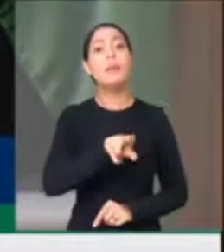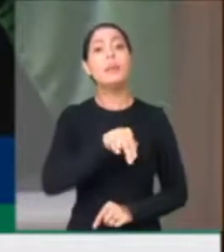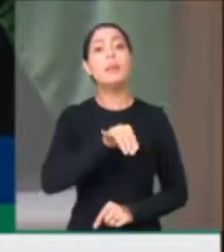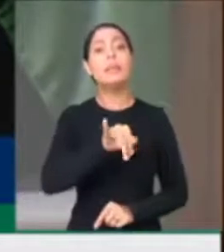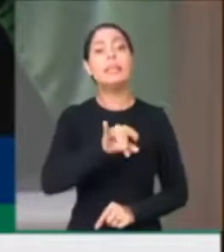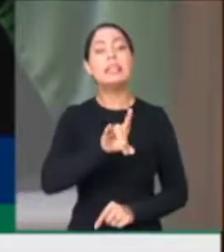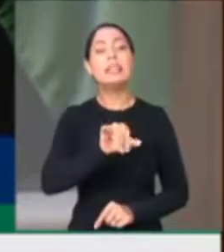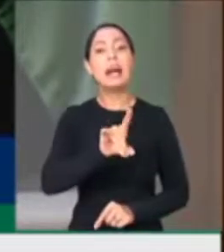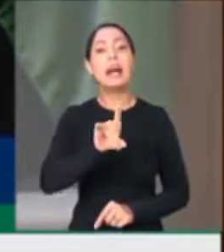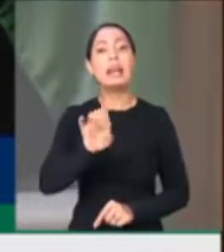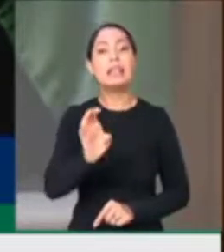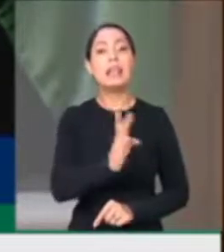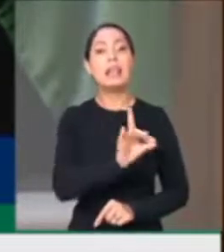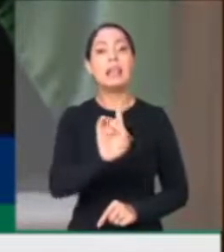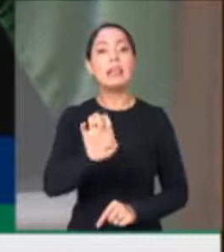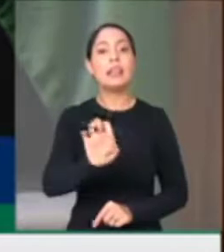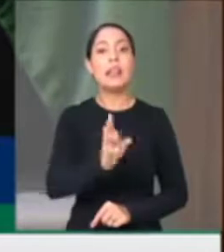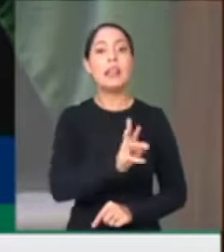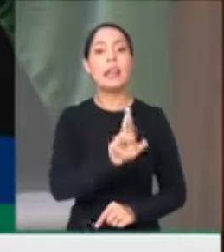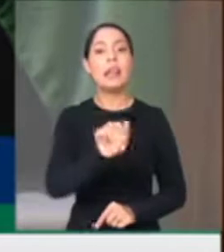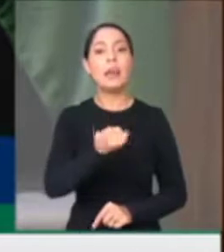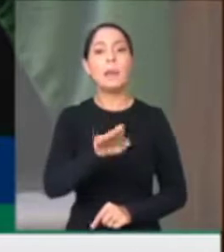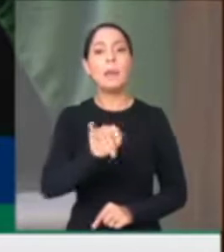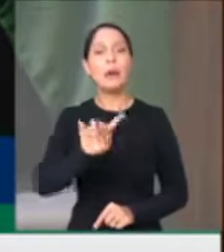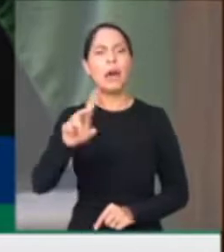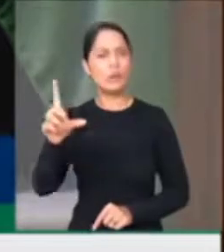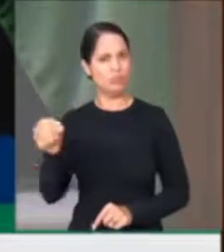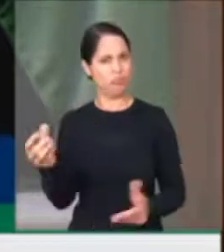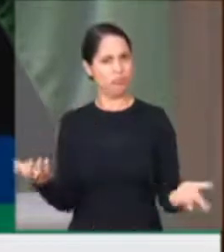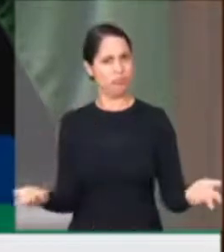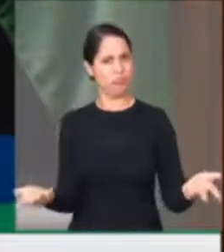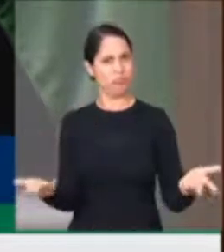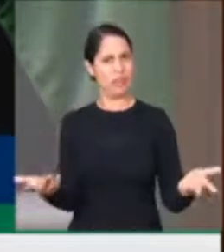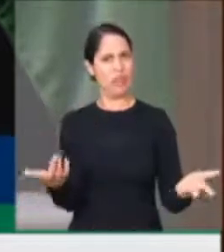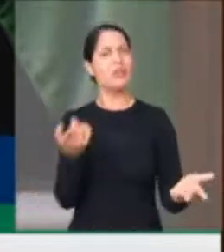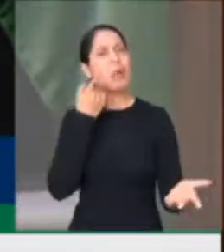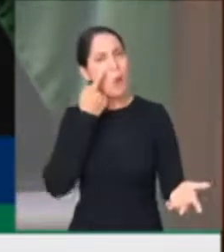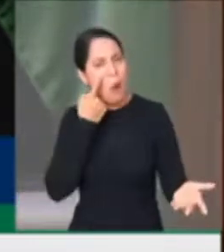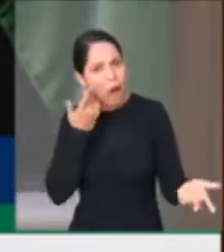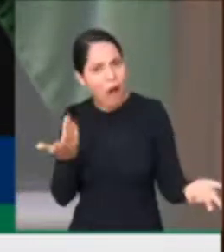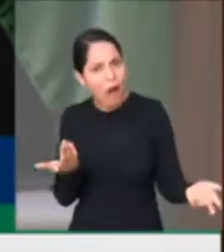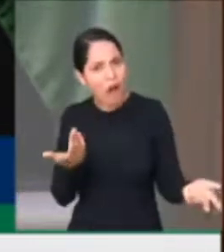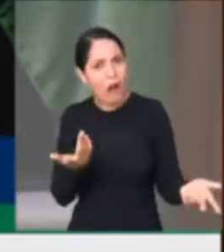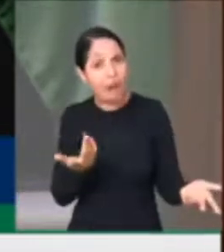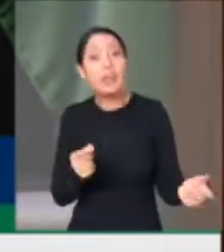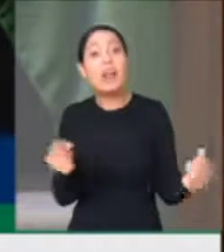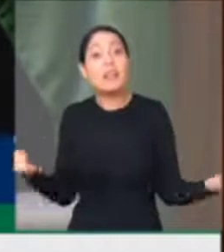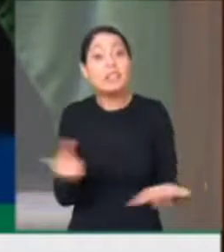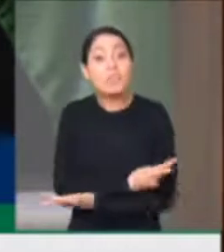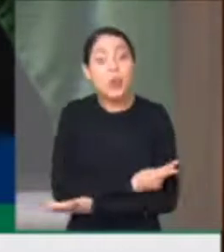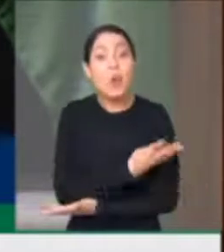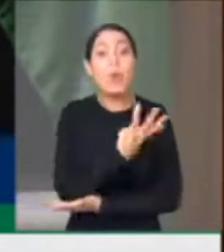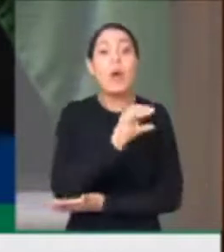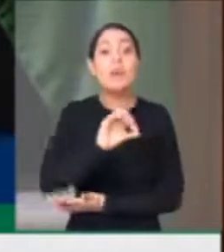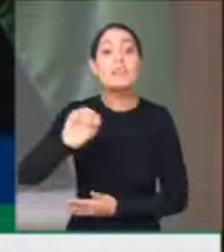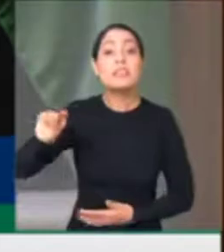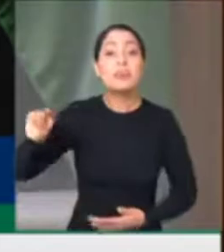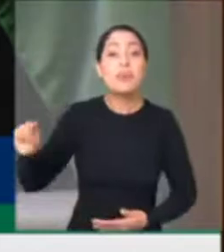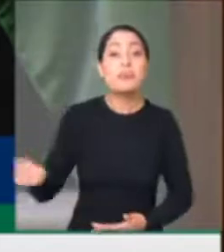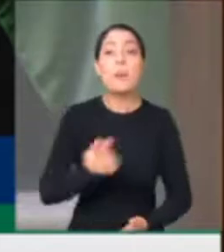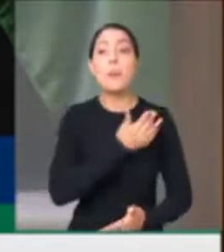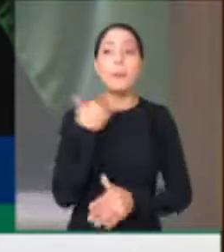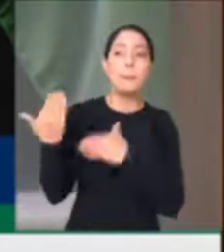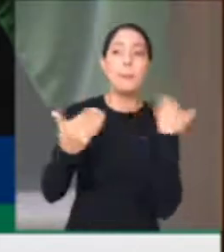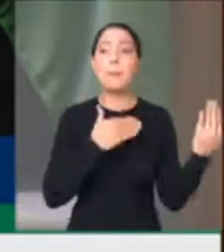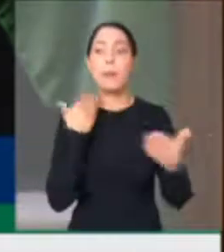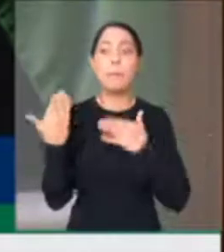imunidade de rebanho. Mais de 400 mil mortes até agora. Provavelmente, esse número já chegou a